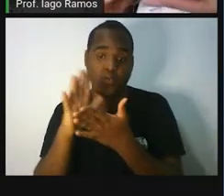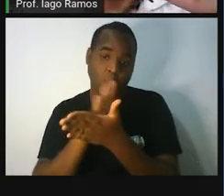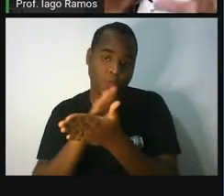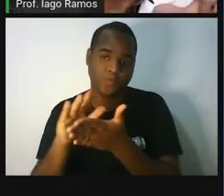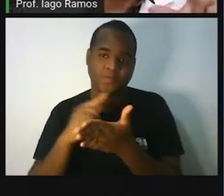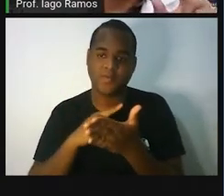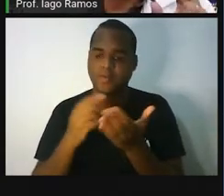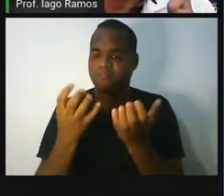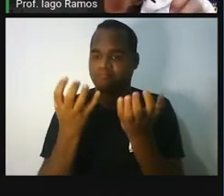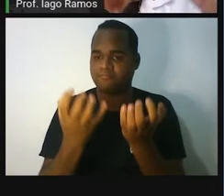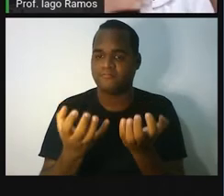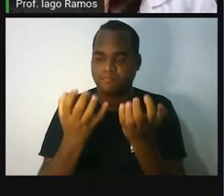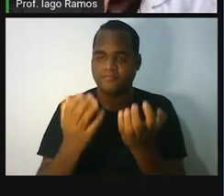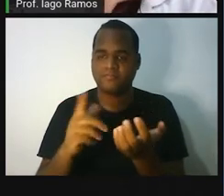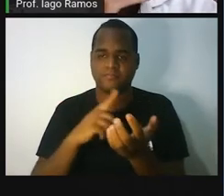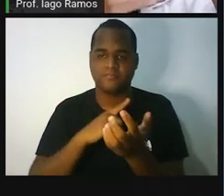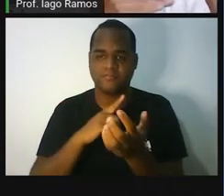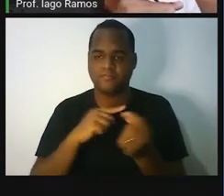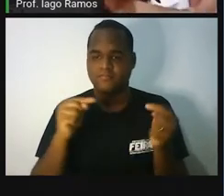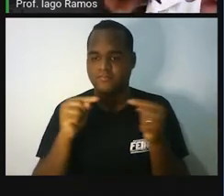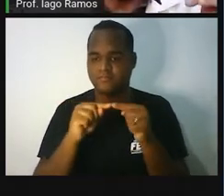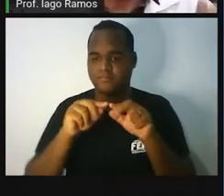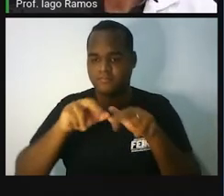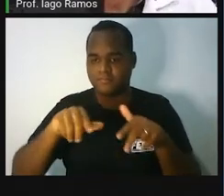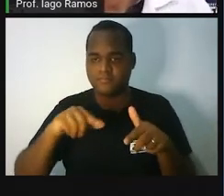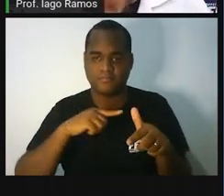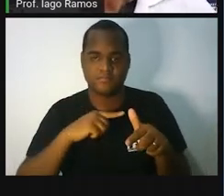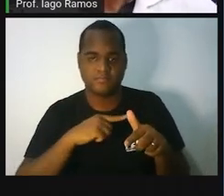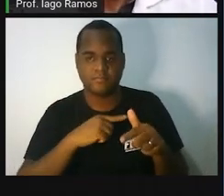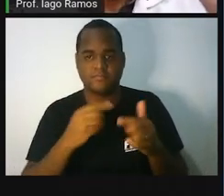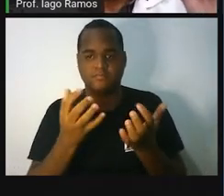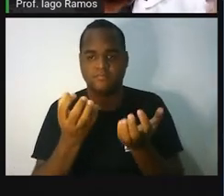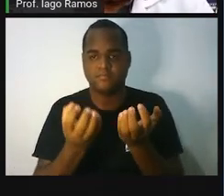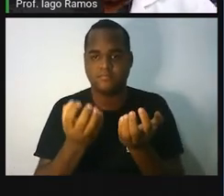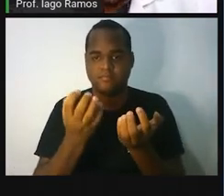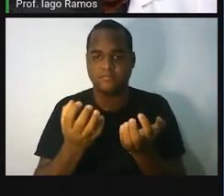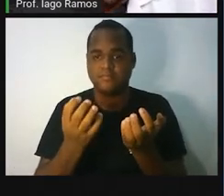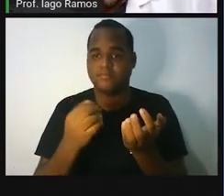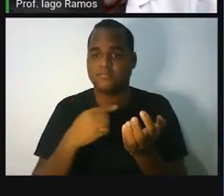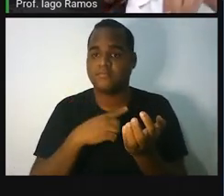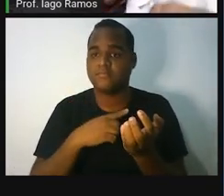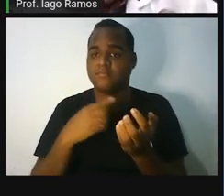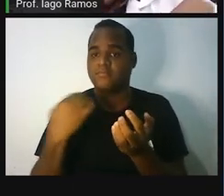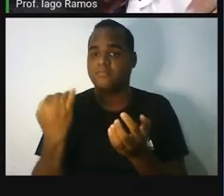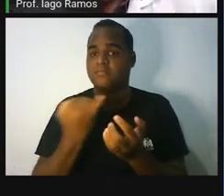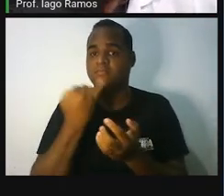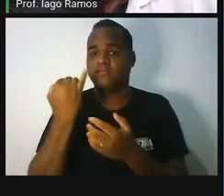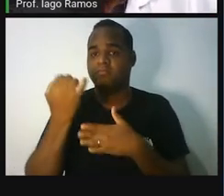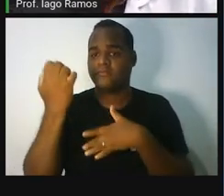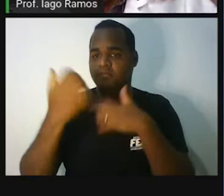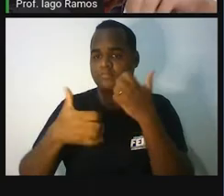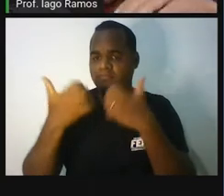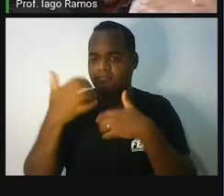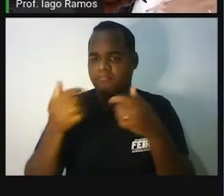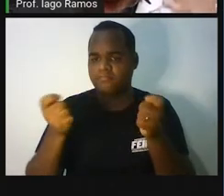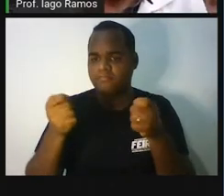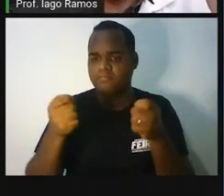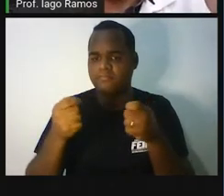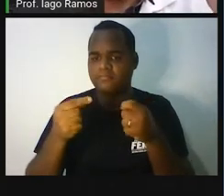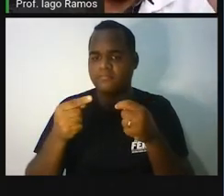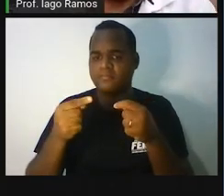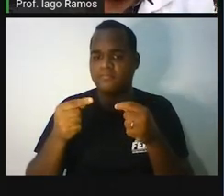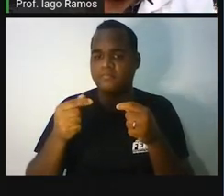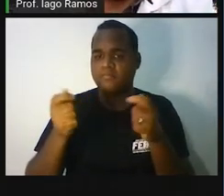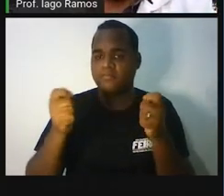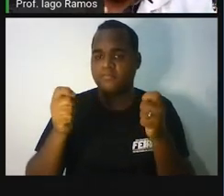um pezinho que tem exatamente um quilo. E no outro prato você vai derramando farinha. Quando